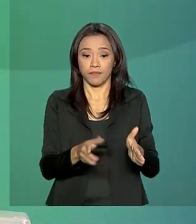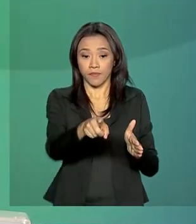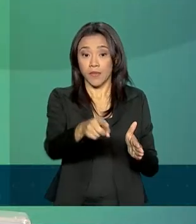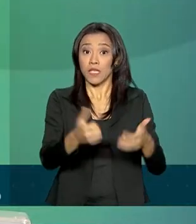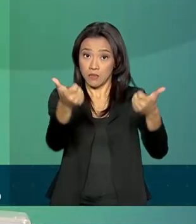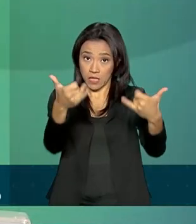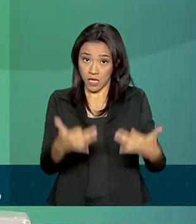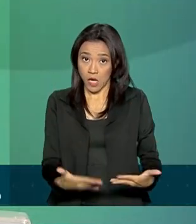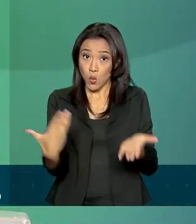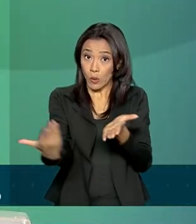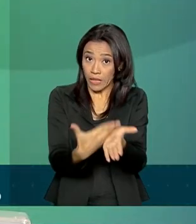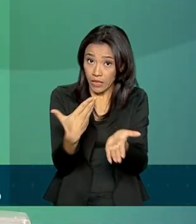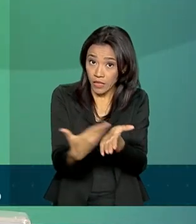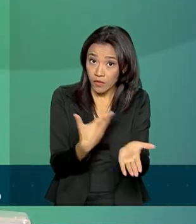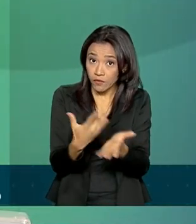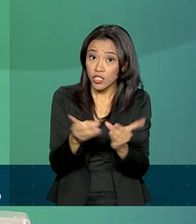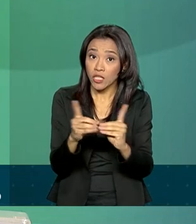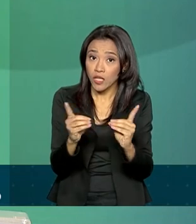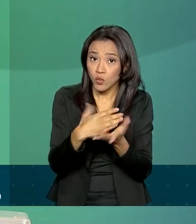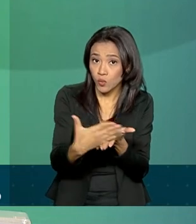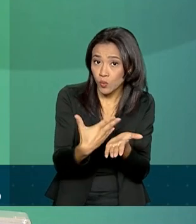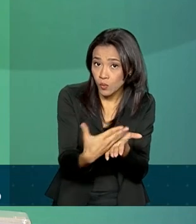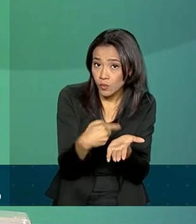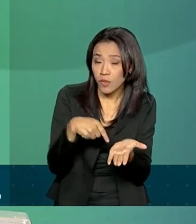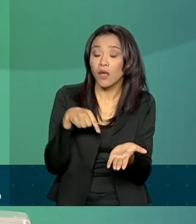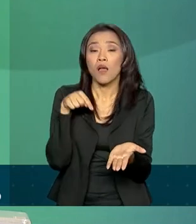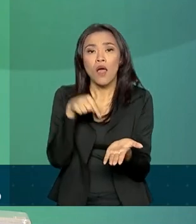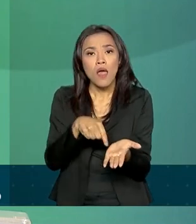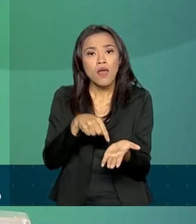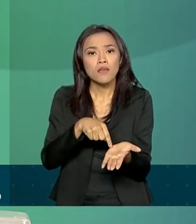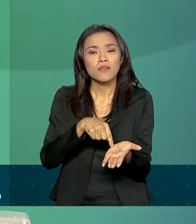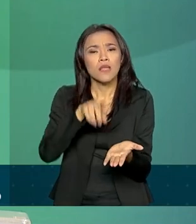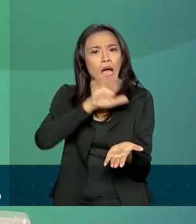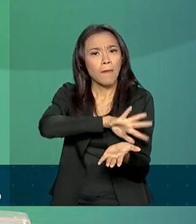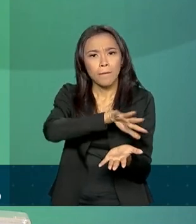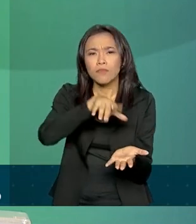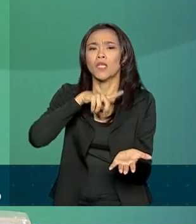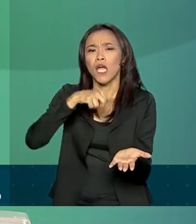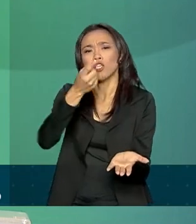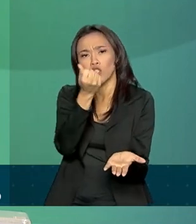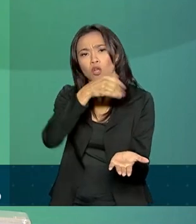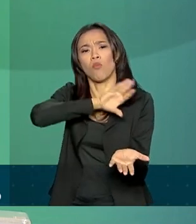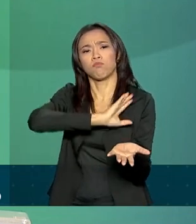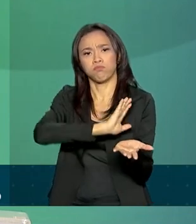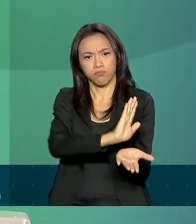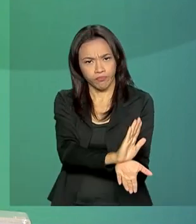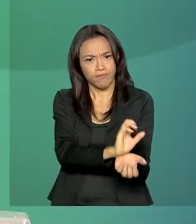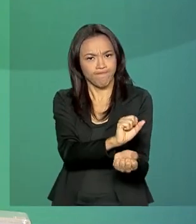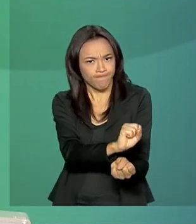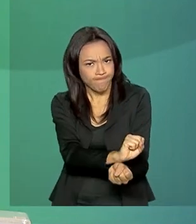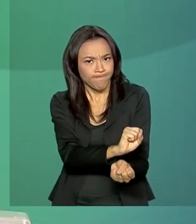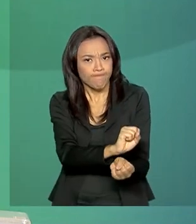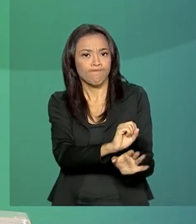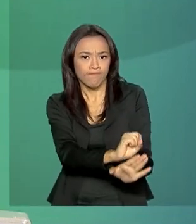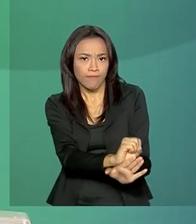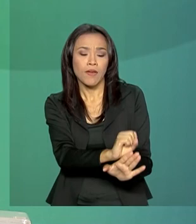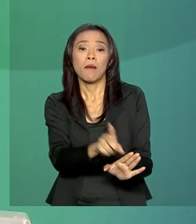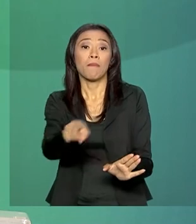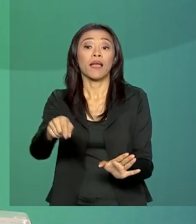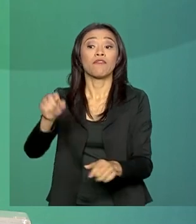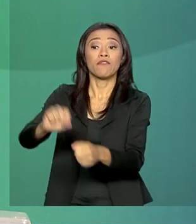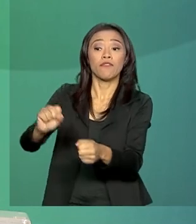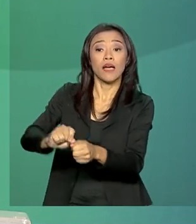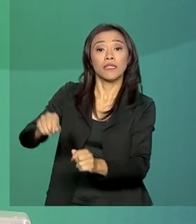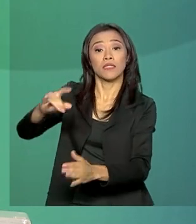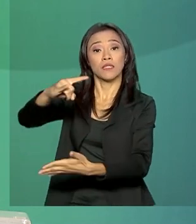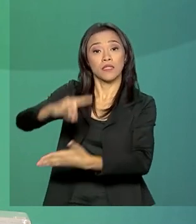didático fica com a sua totalidade de recursos para que sejam feitos os empenhos. As licitações